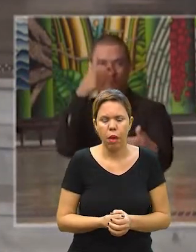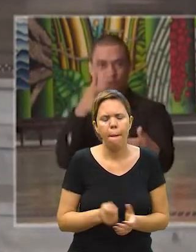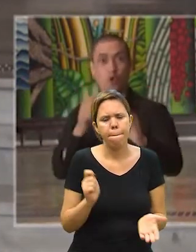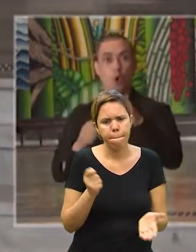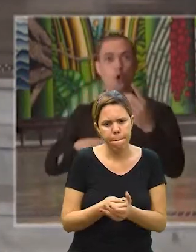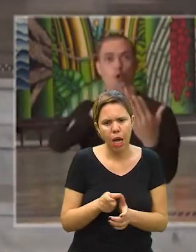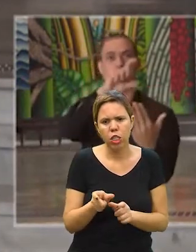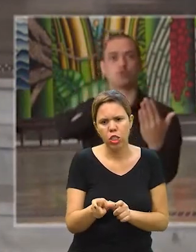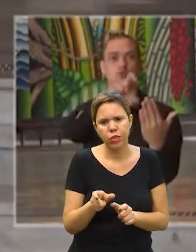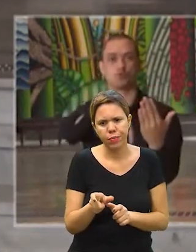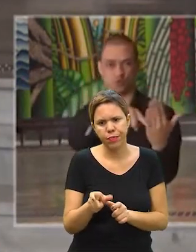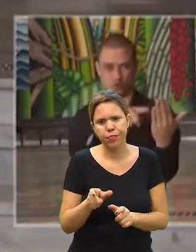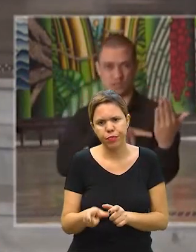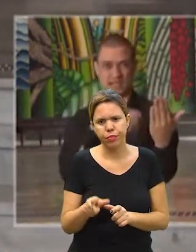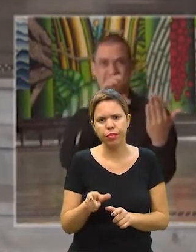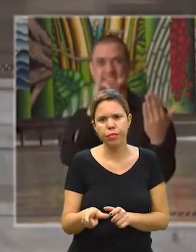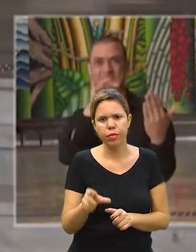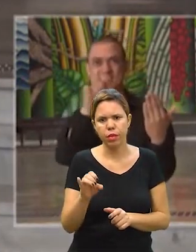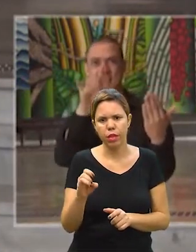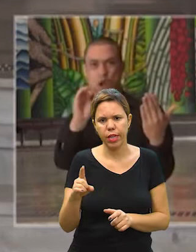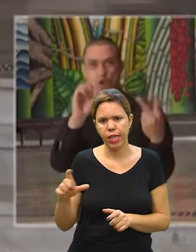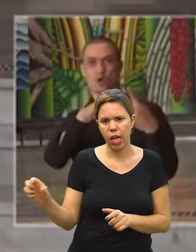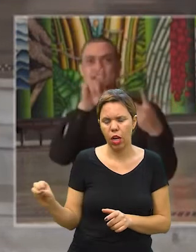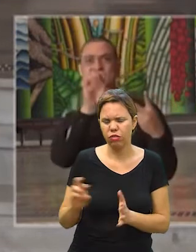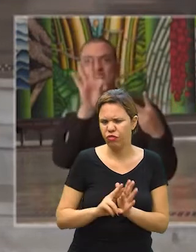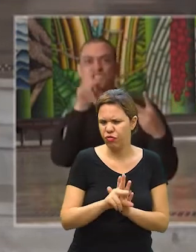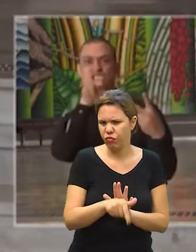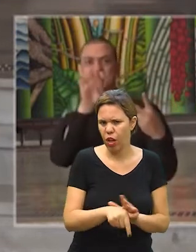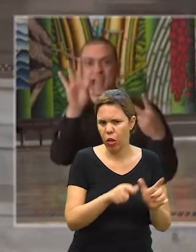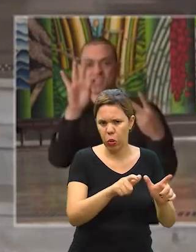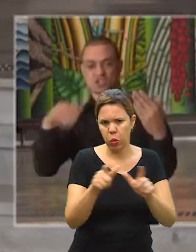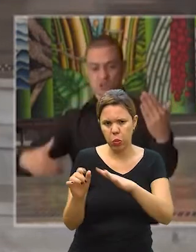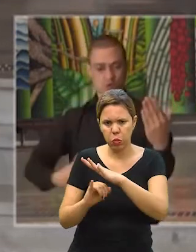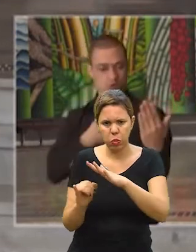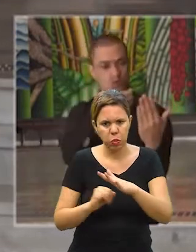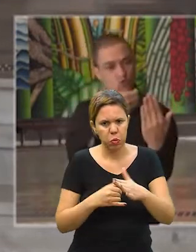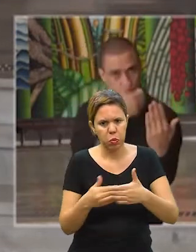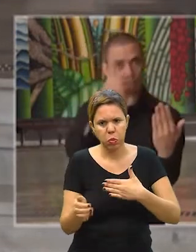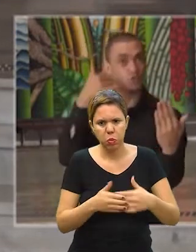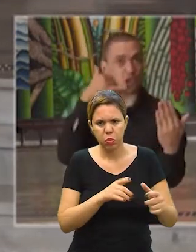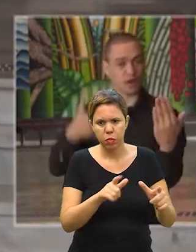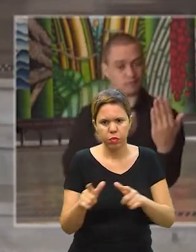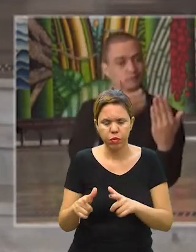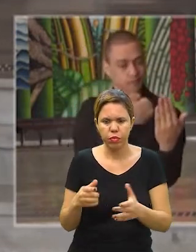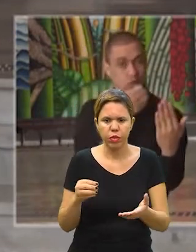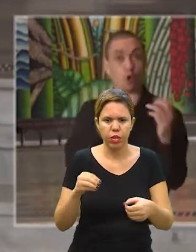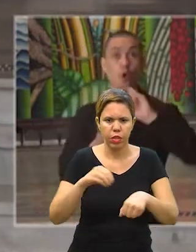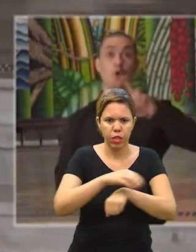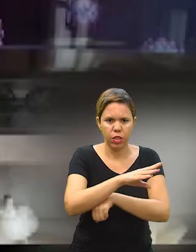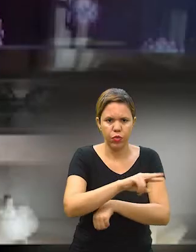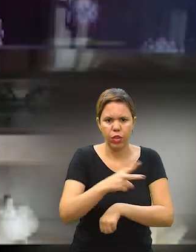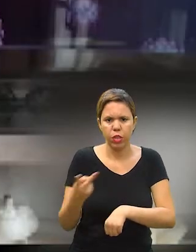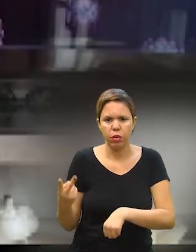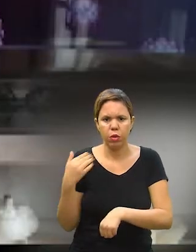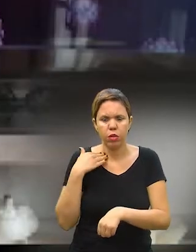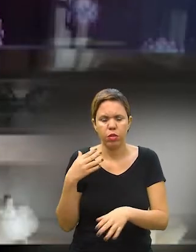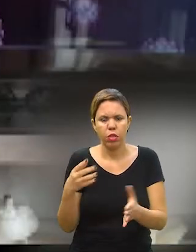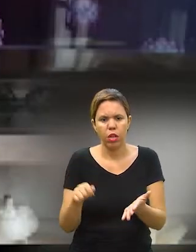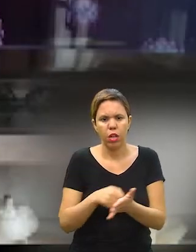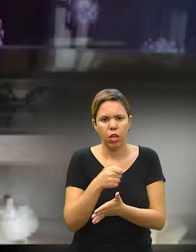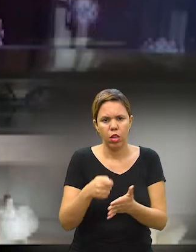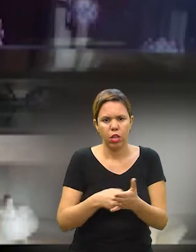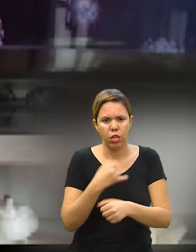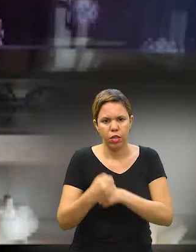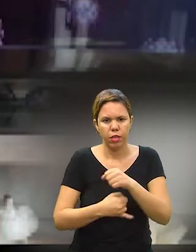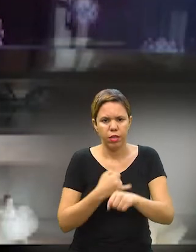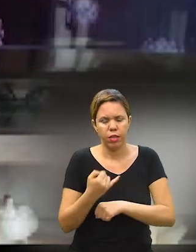maquininhas de cartão, por exemplo, onde tem Cielo e GetNet em qualquer instituição e pode ser transferido para a conta. Anote também o